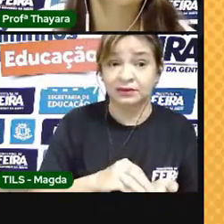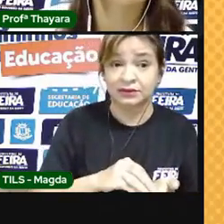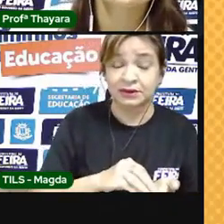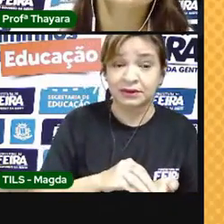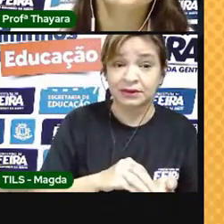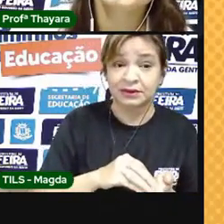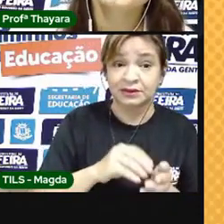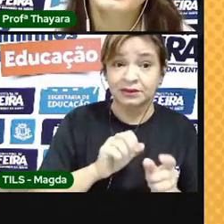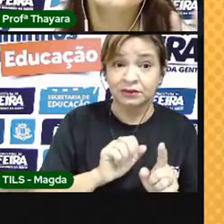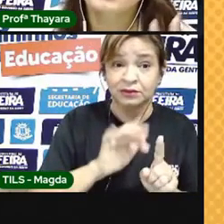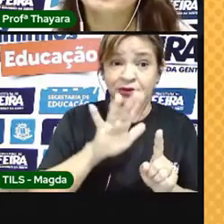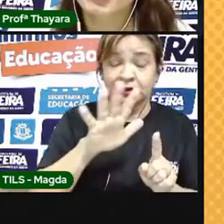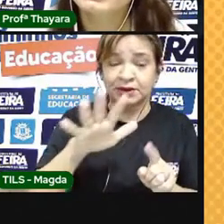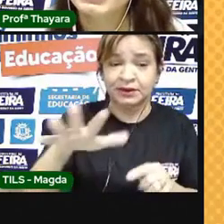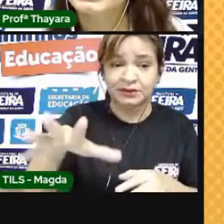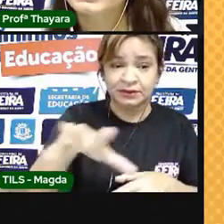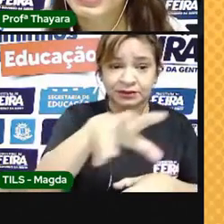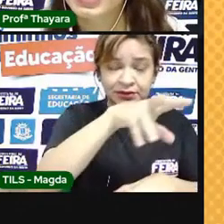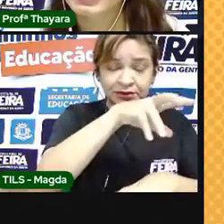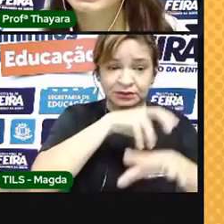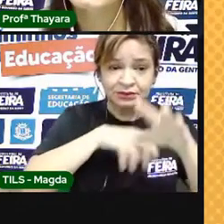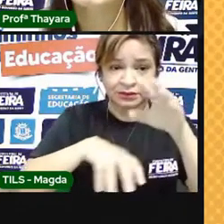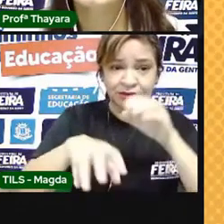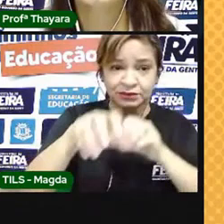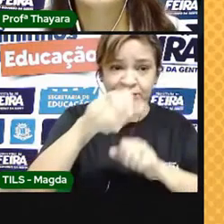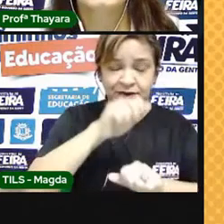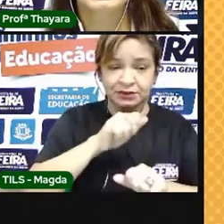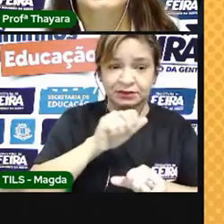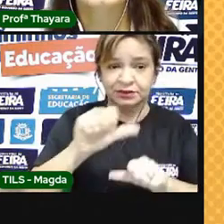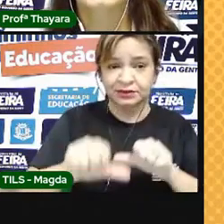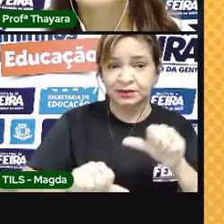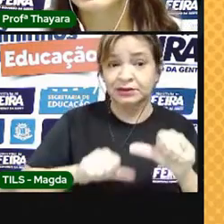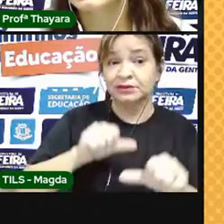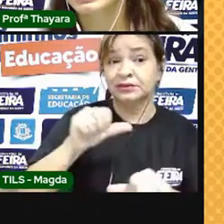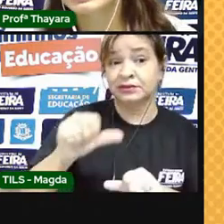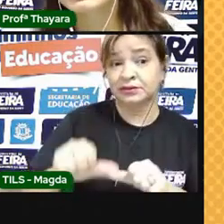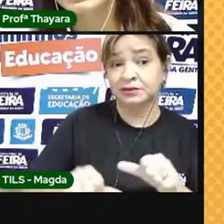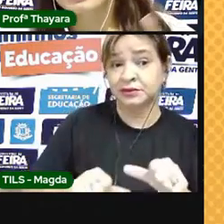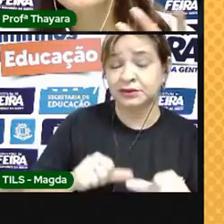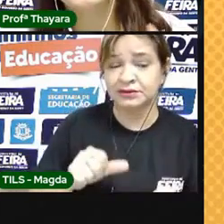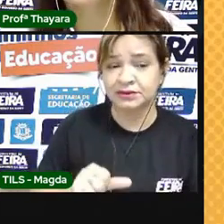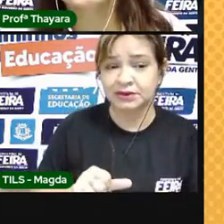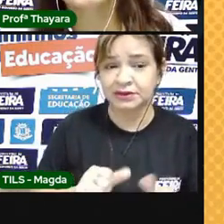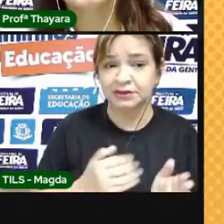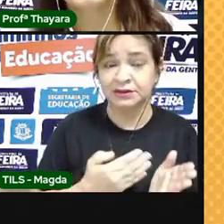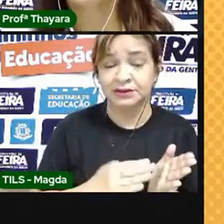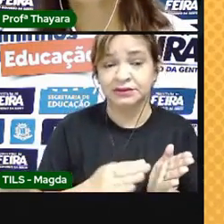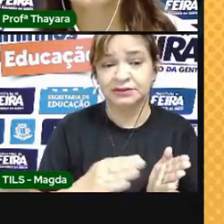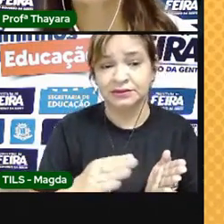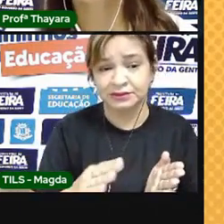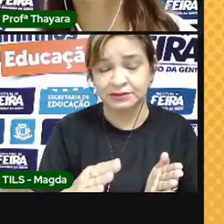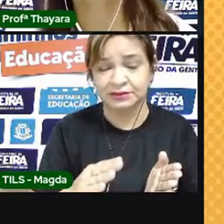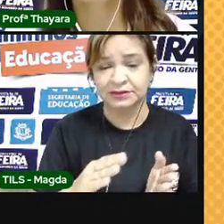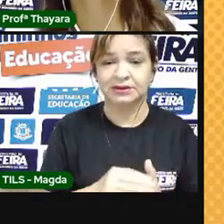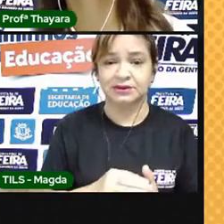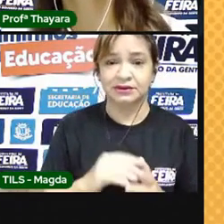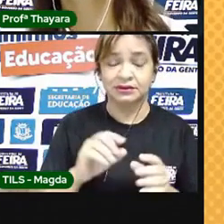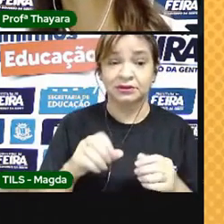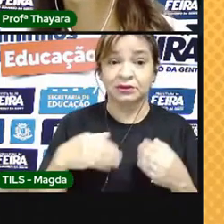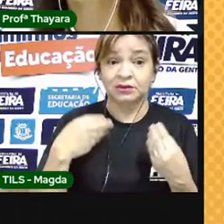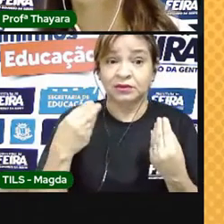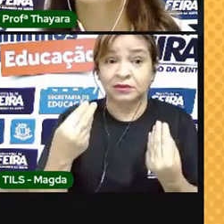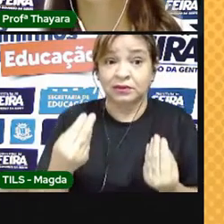A gente precisa que as plantas façam um processo lá. E nesse processo tem as bactérias que acabam agindo. E só quando a gente